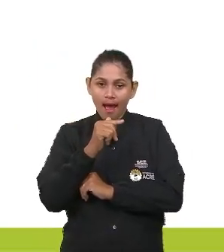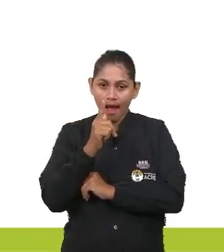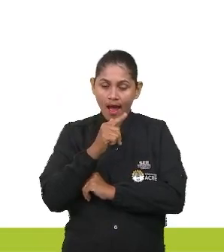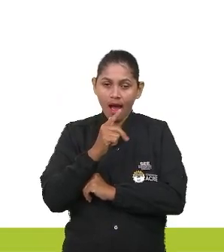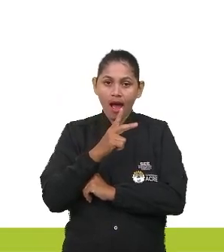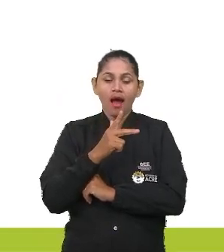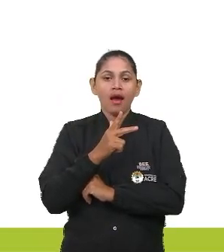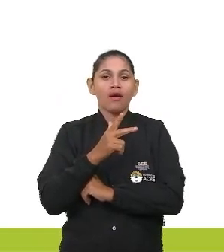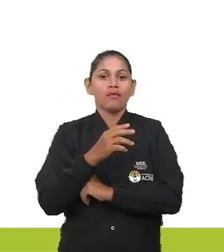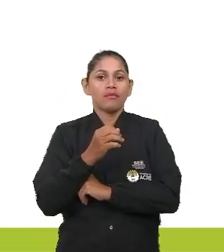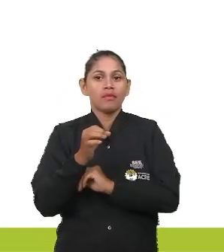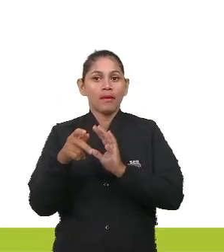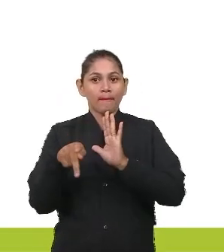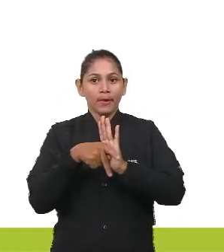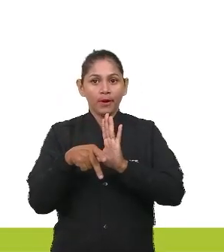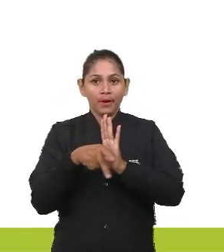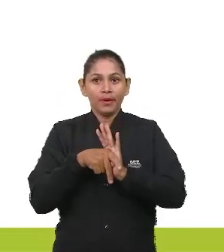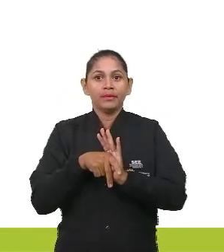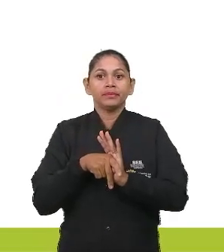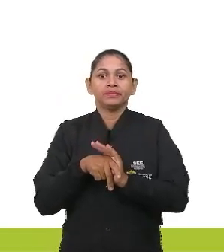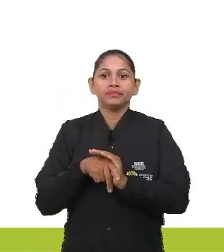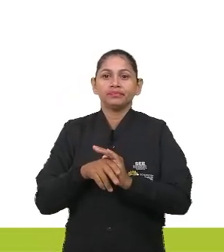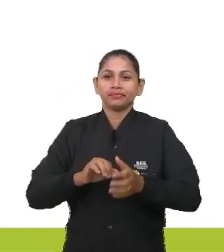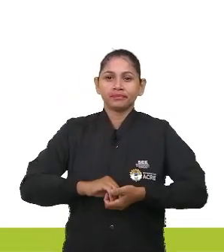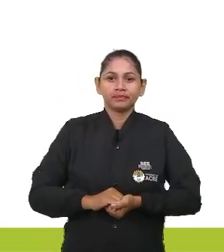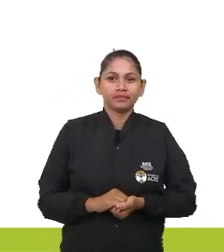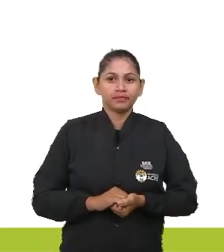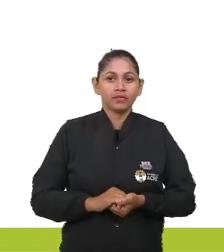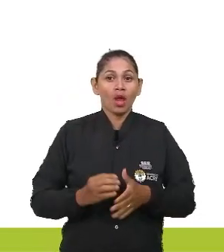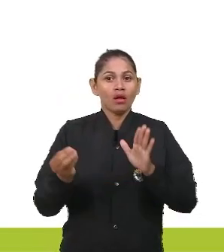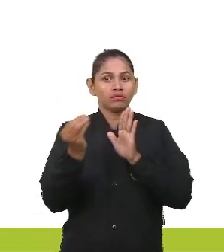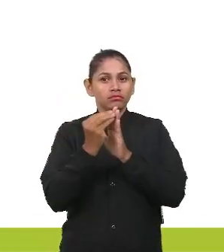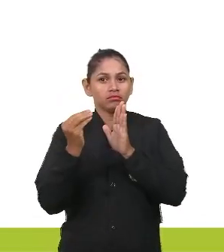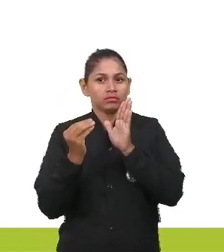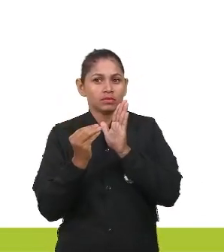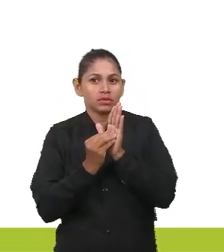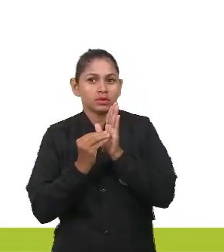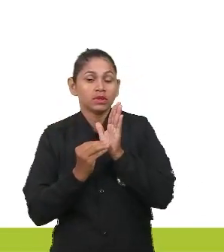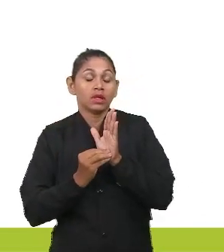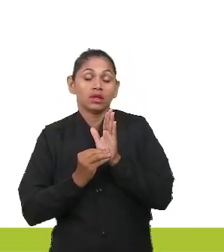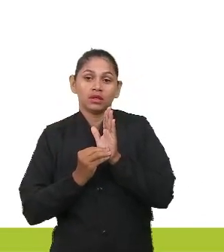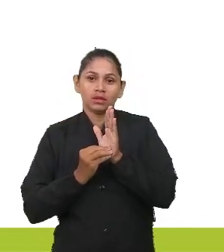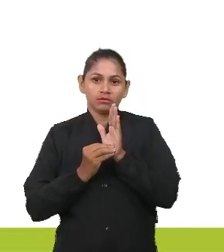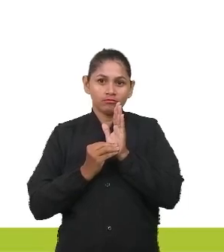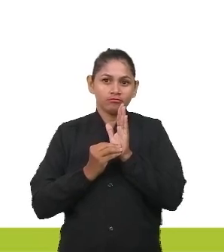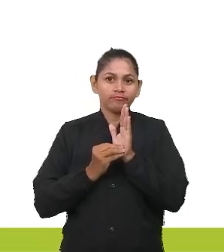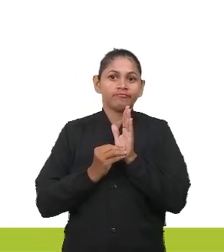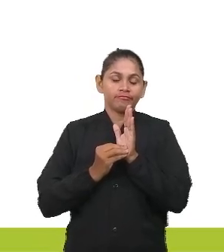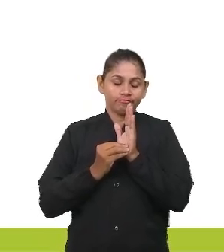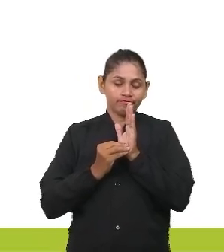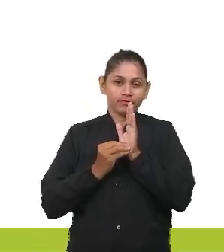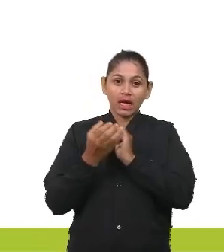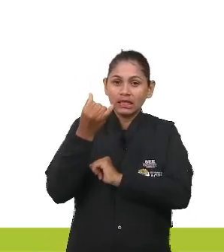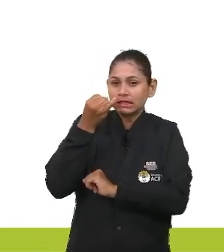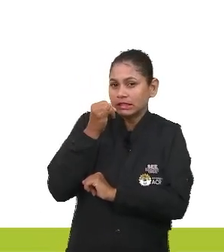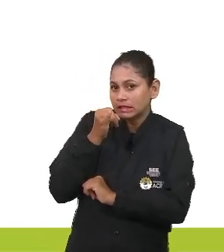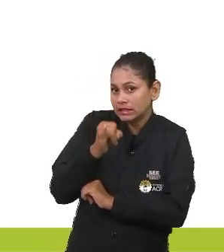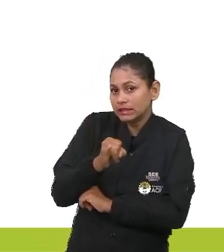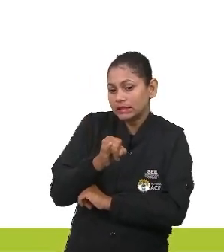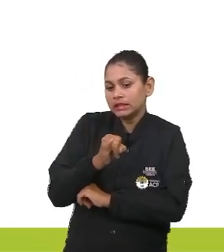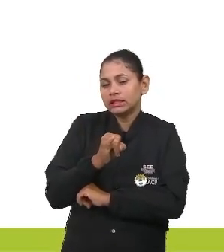universalização do sistema nos próximos 20 anos se o trabalho de implantar